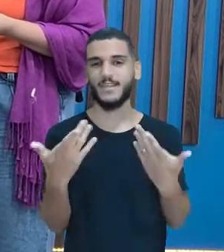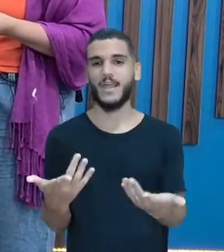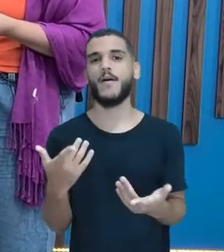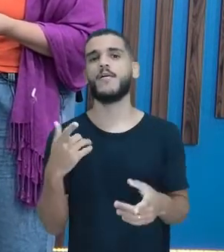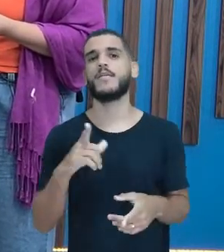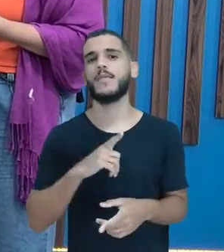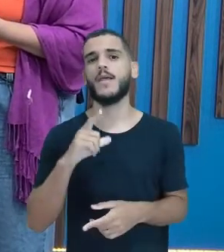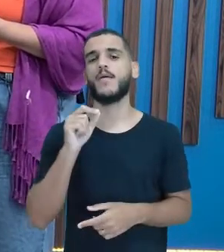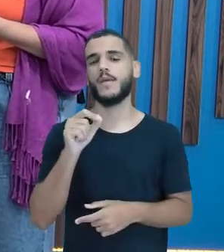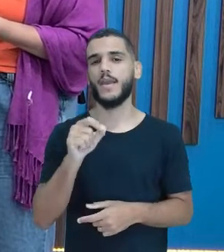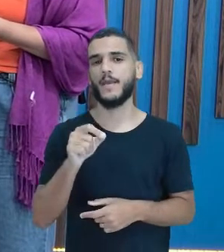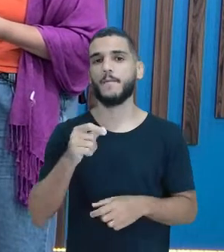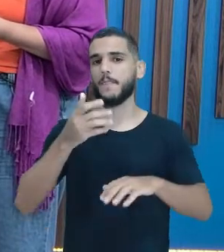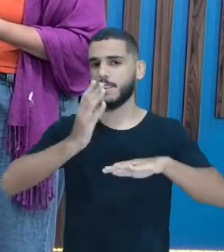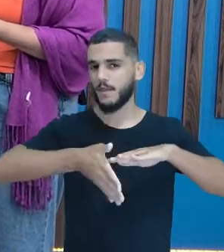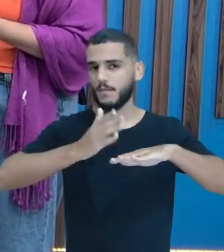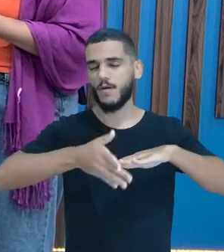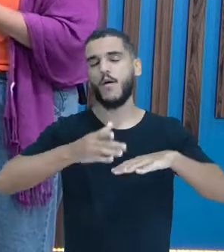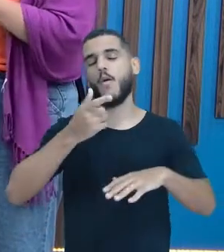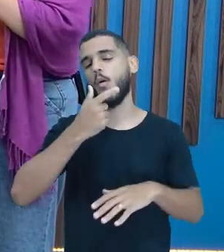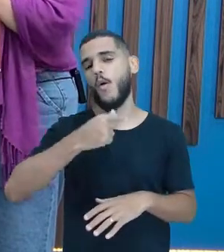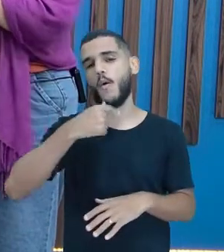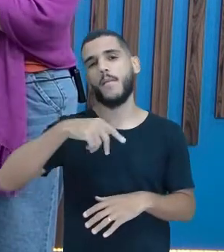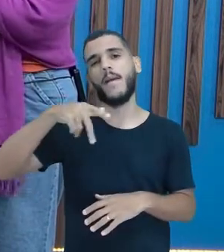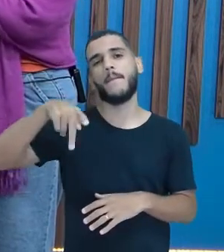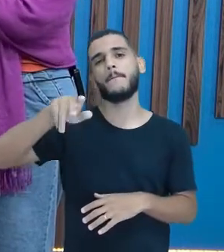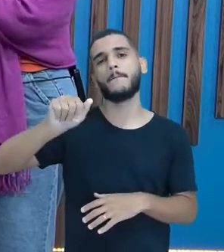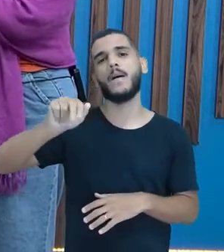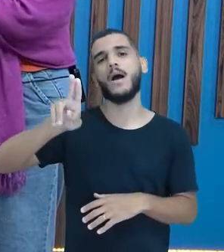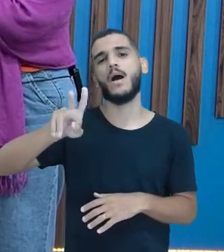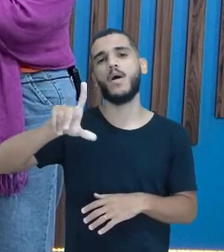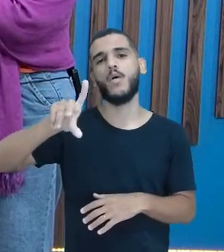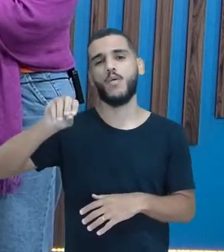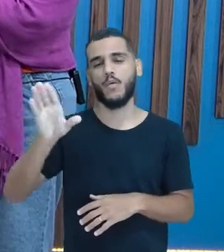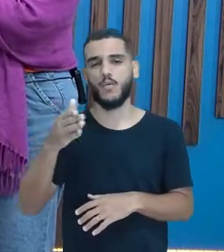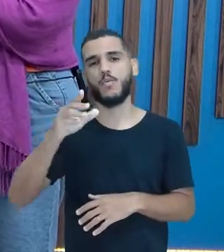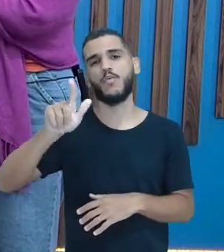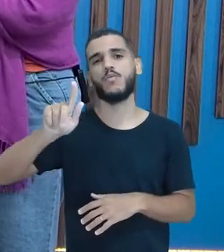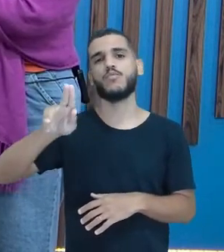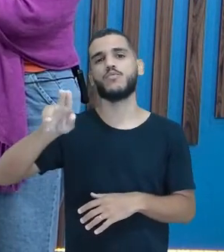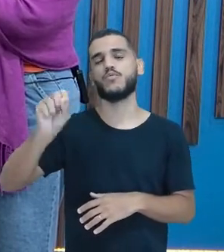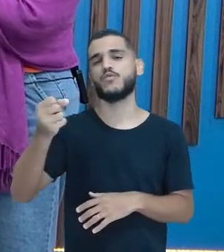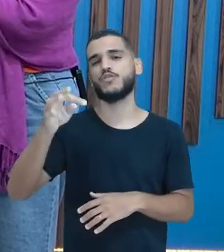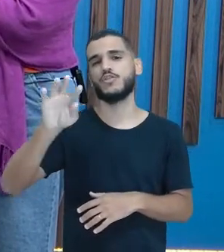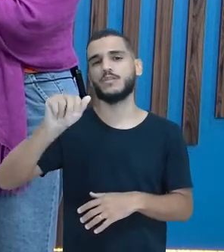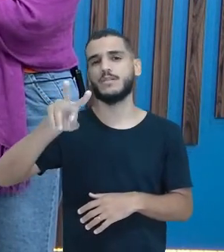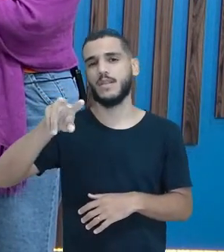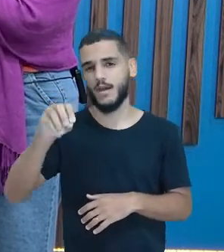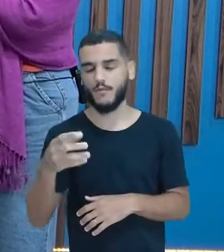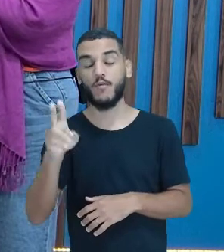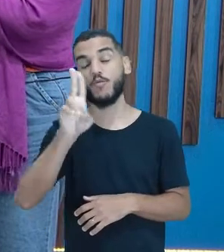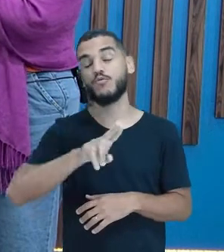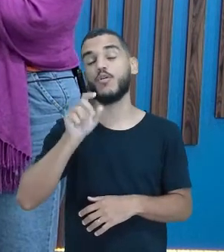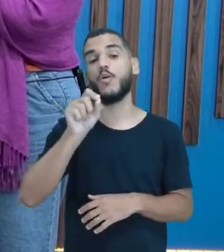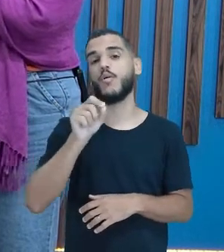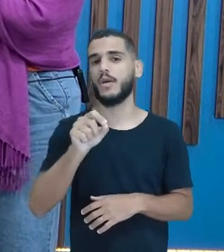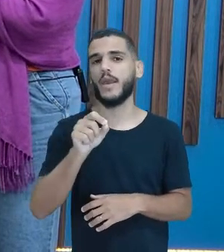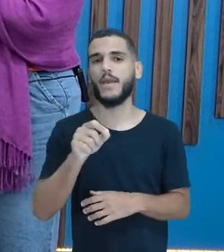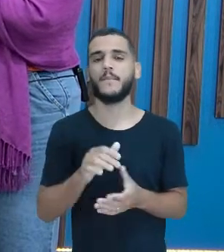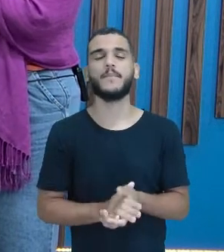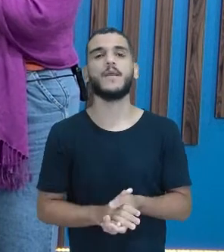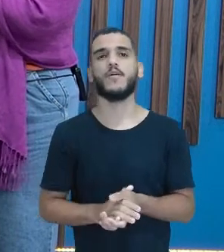teve Paulo Gustavo, que ele usou muito essa, mas também ele usou o mote de um